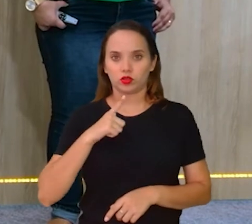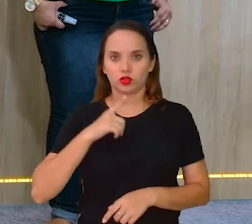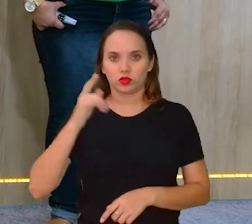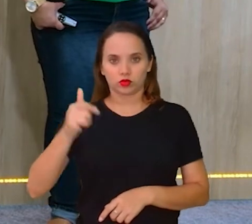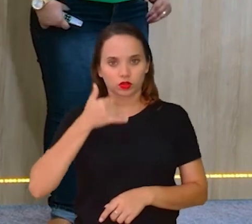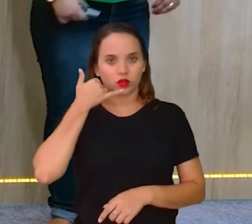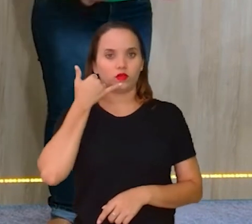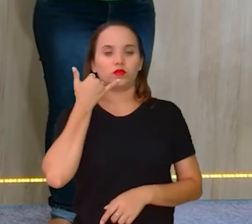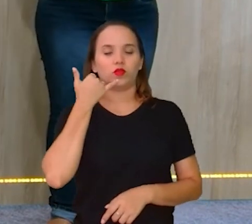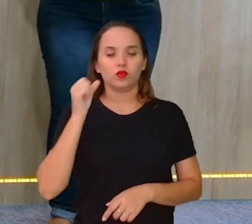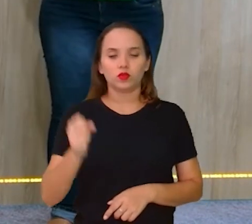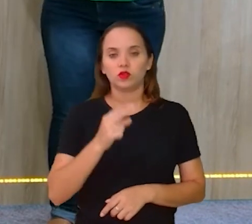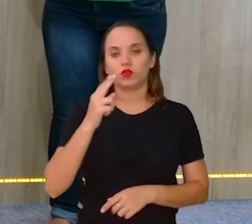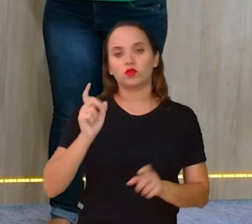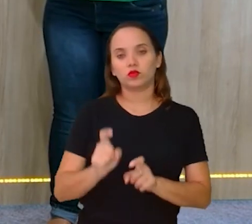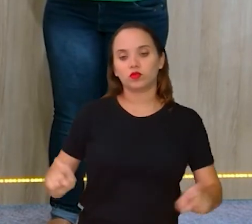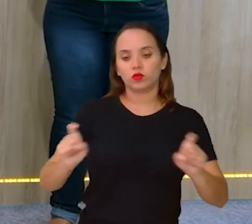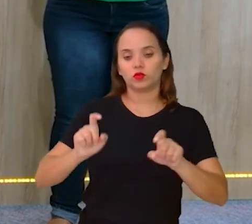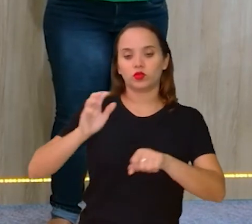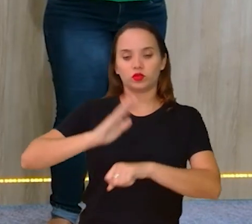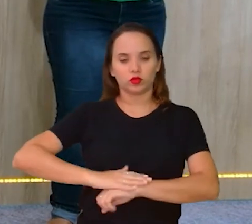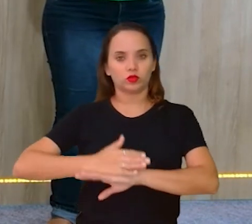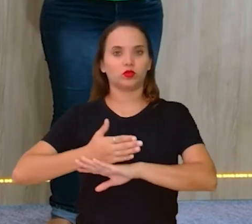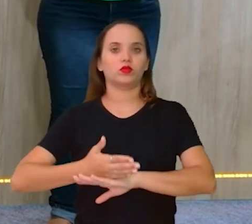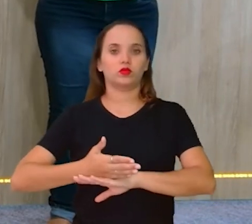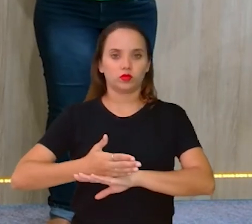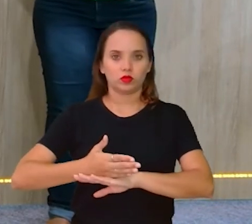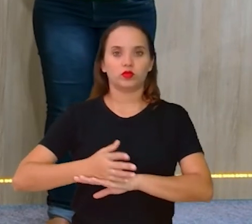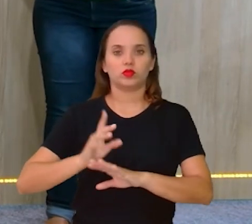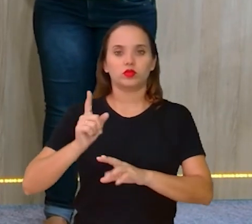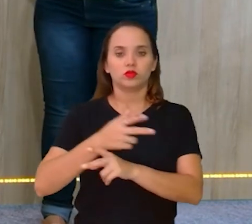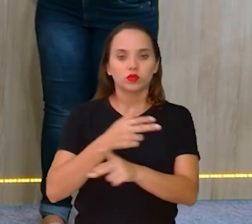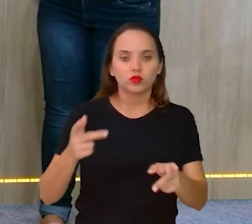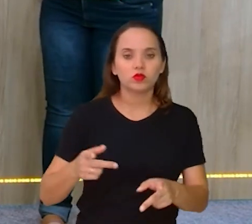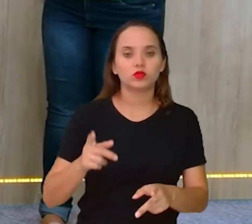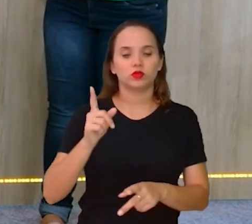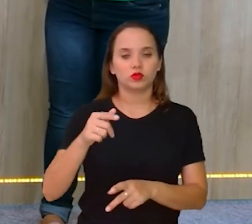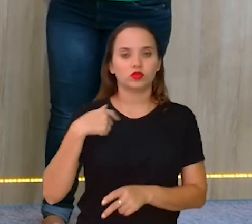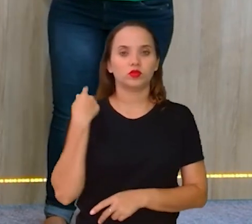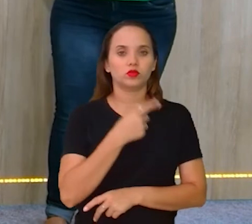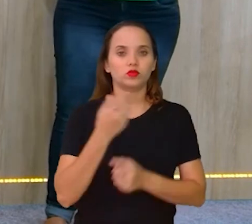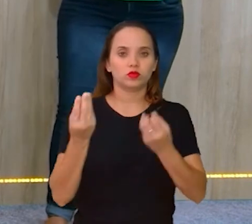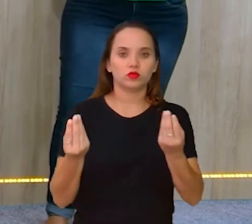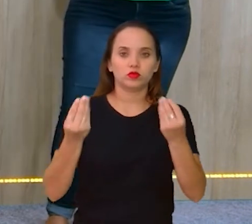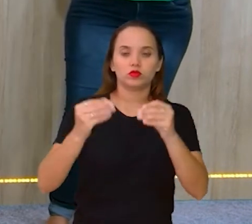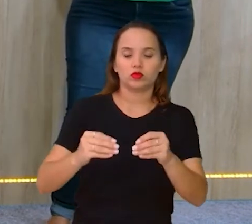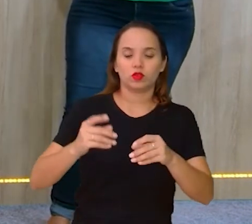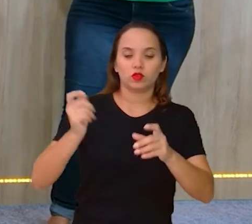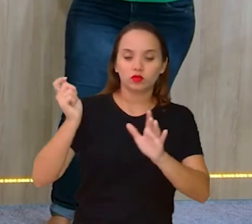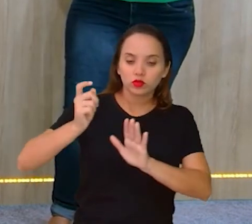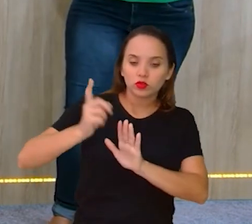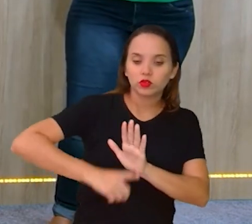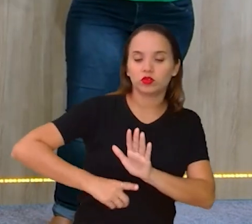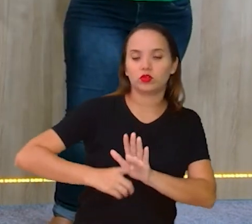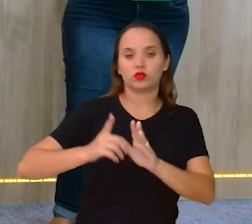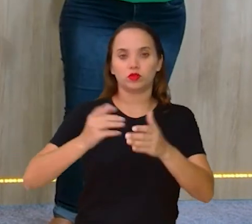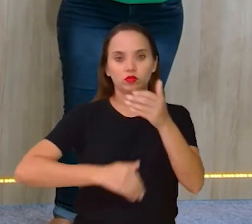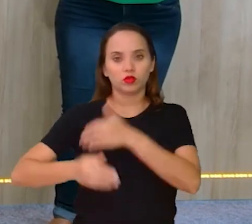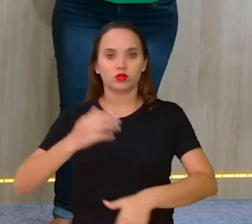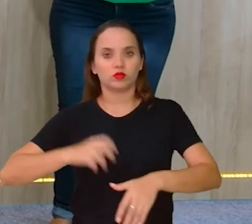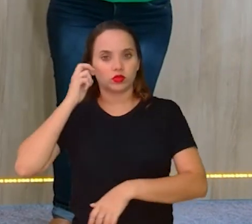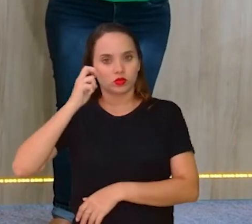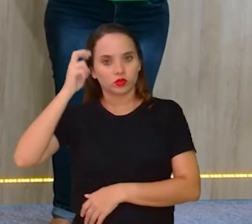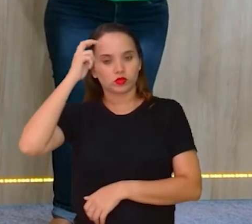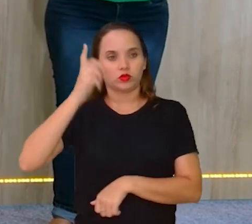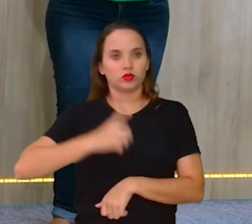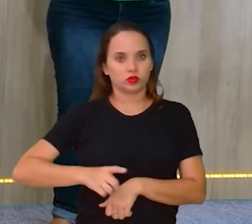um tablet, um notebook, são equipamentos que possibilitam a gente participar, fazer parte dessa cultura digital.